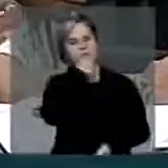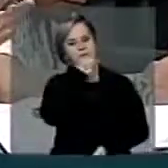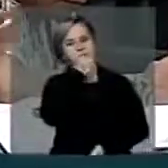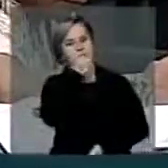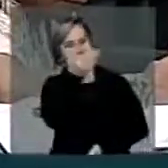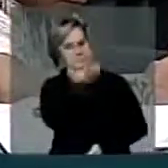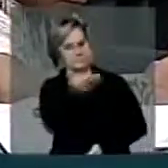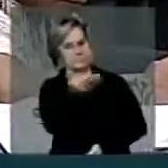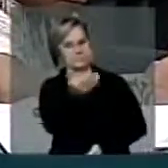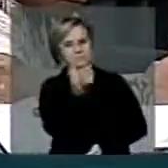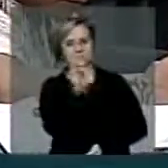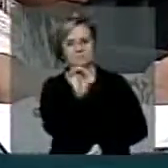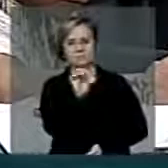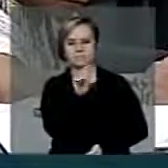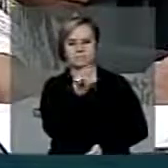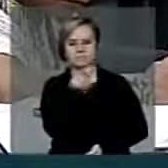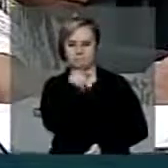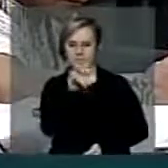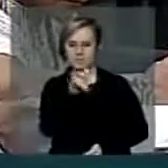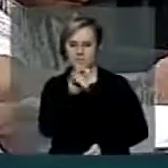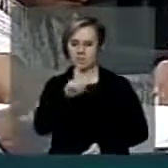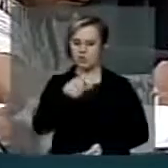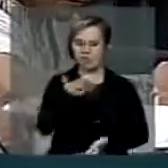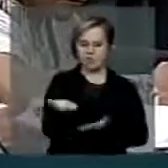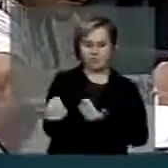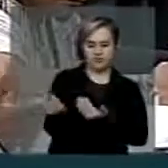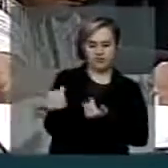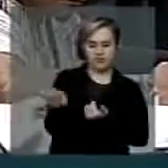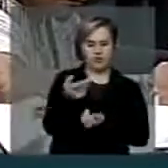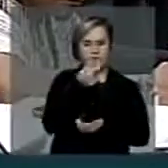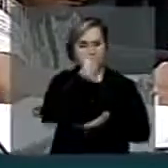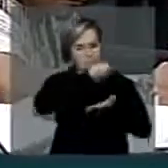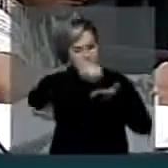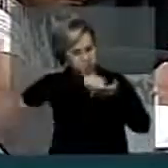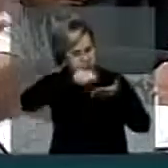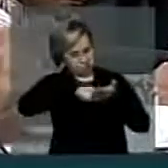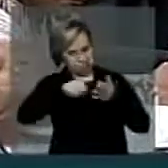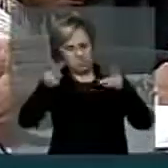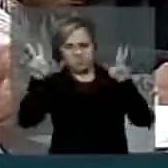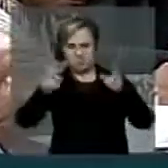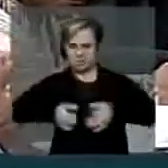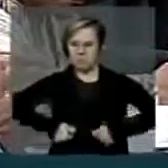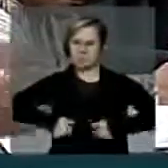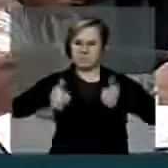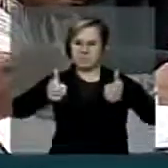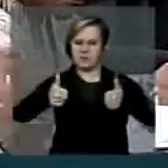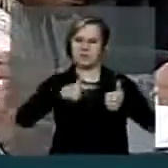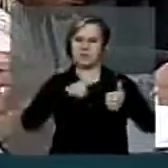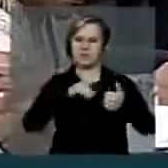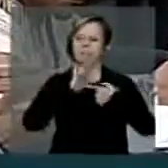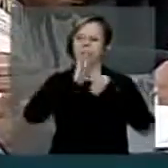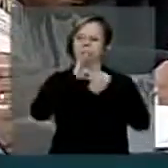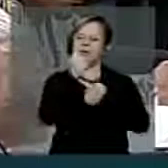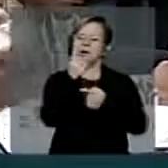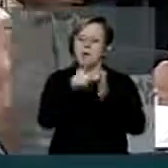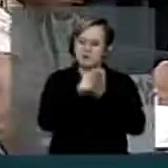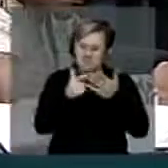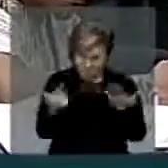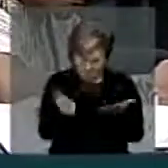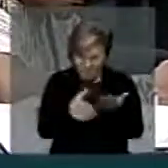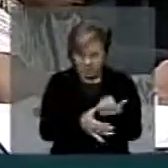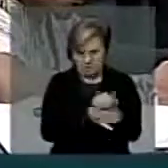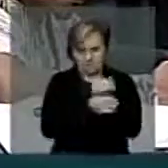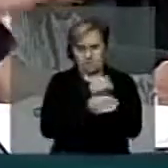Felipe Jovem produziu matérias de fôlego e teve um jornal que